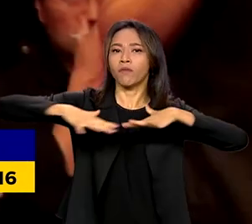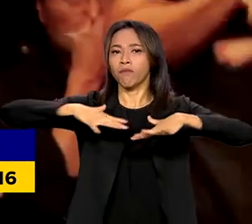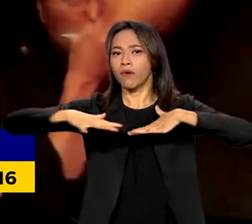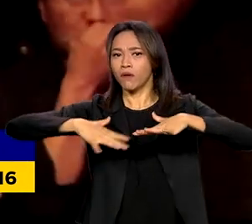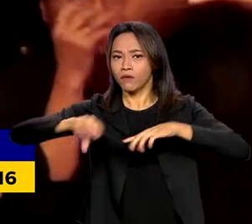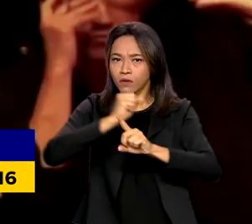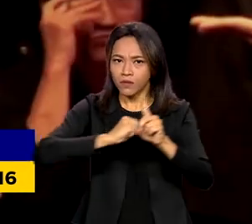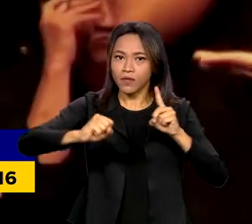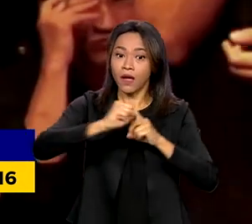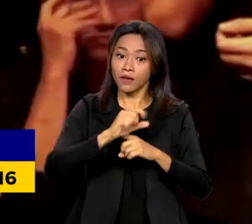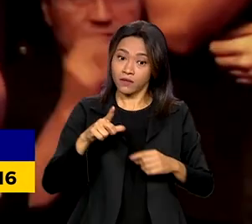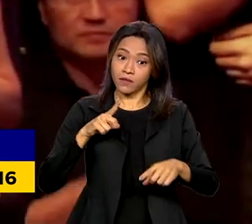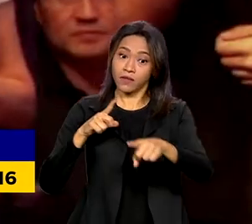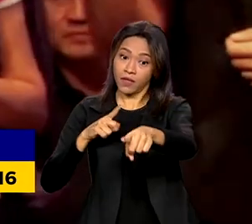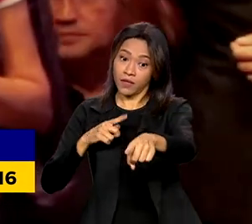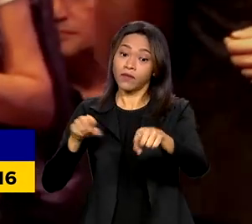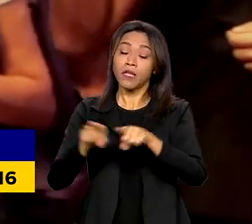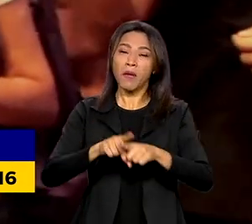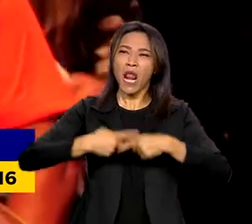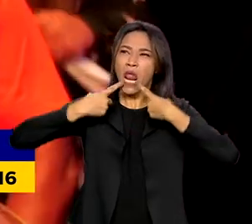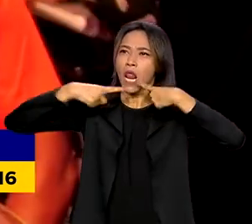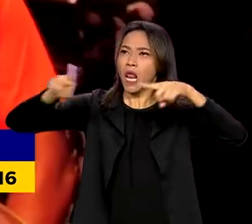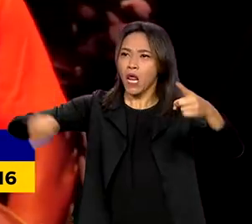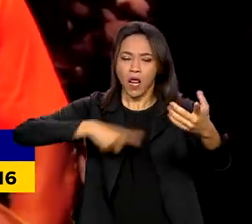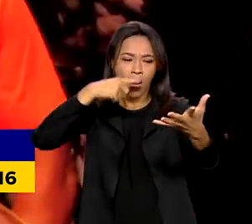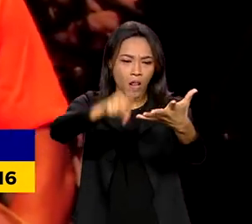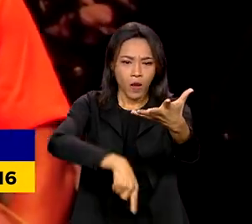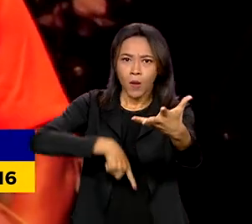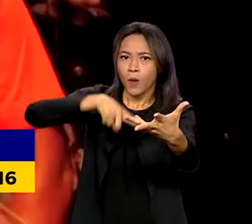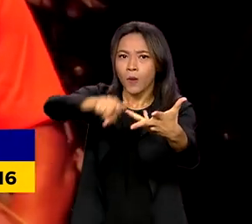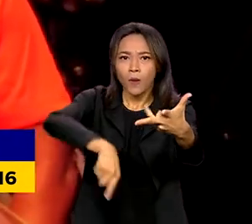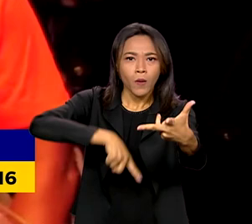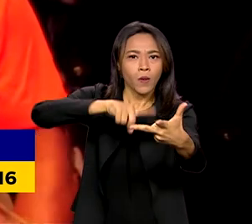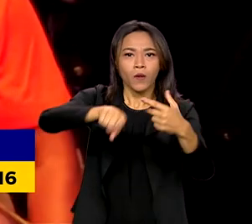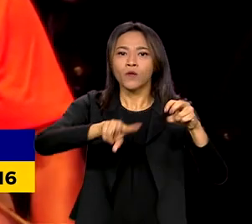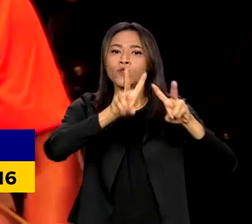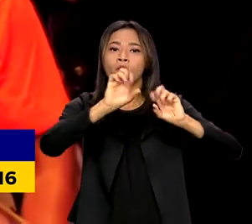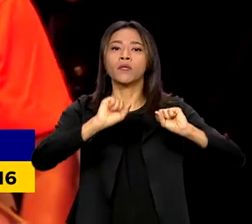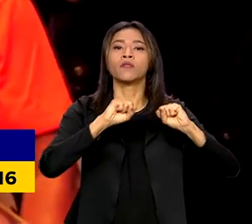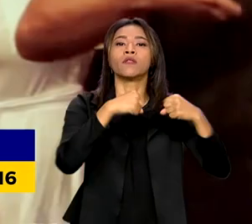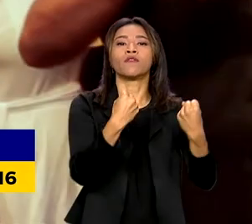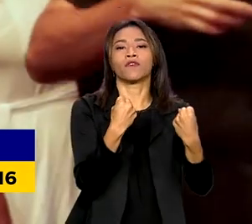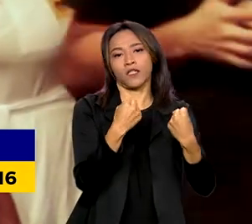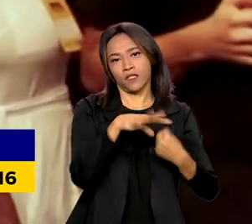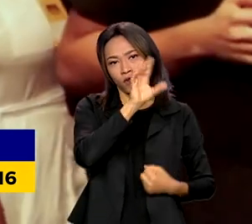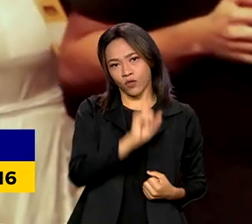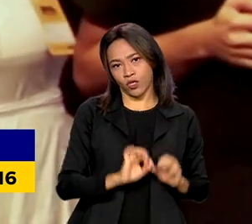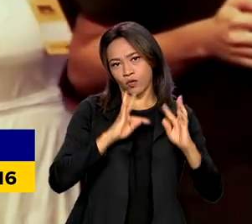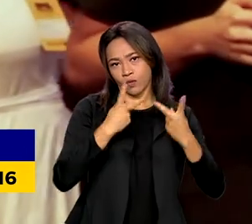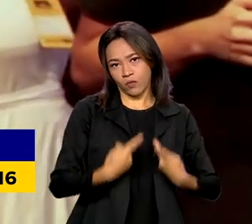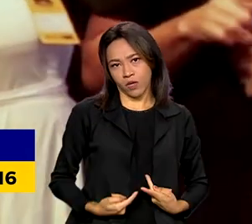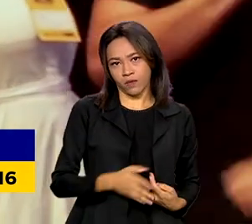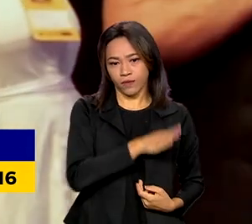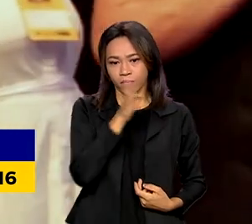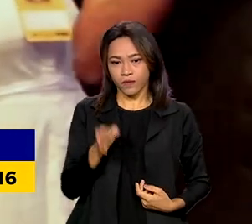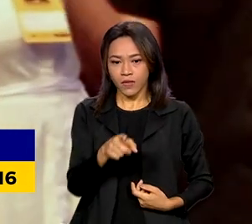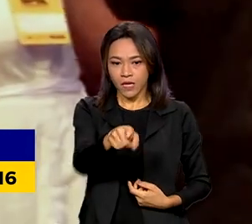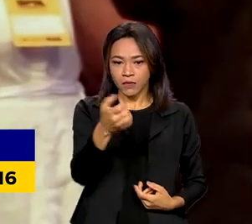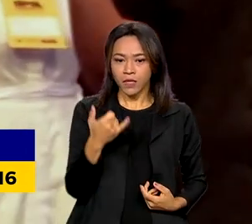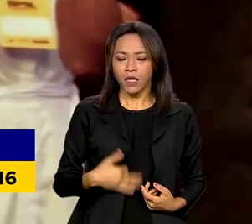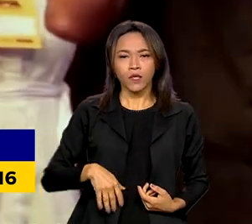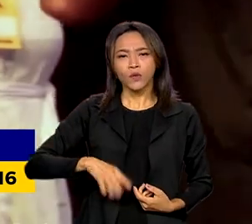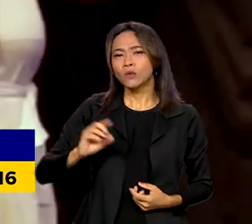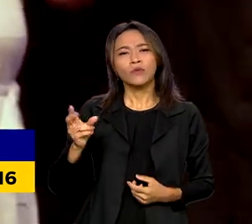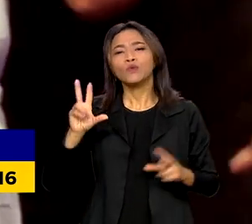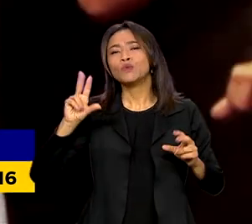A plenária também foi palco para a reivindicação de demandas ligadas à defesa dos direitos humanos. Não dá mais para pensar um país